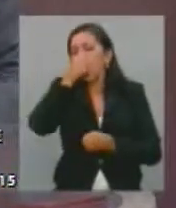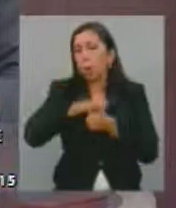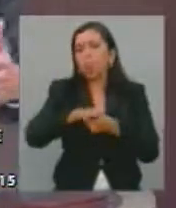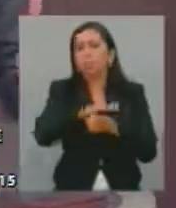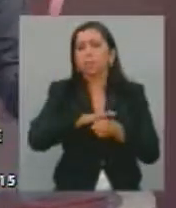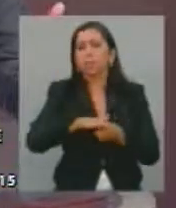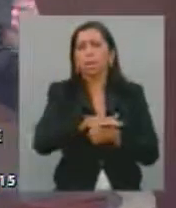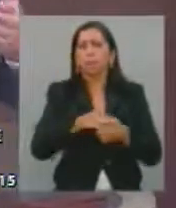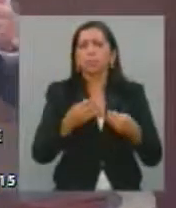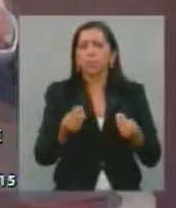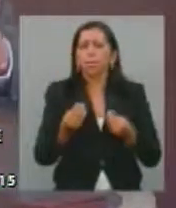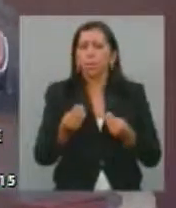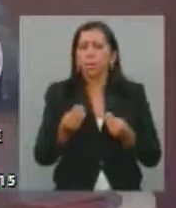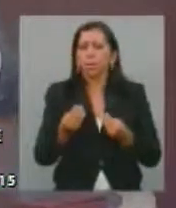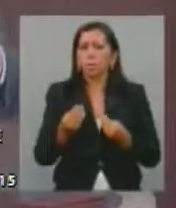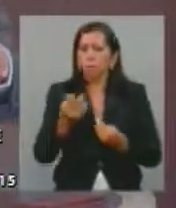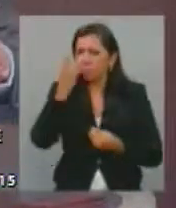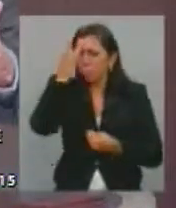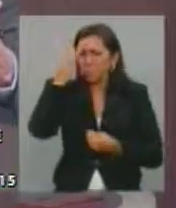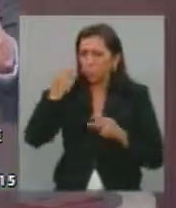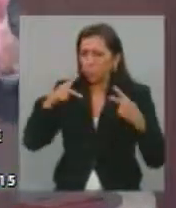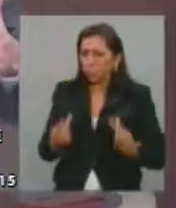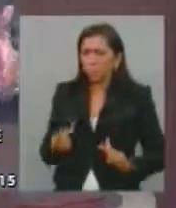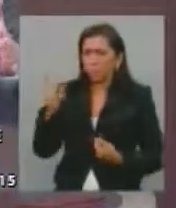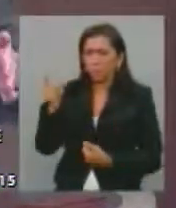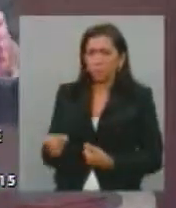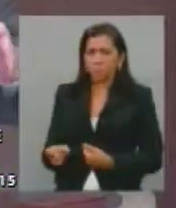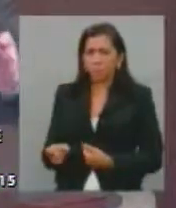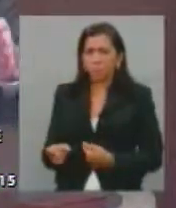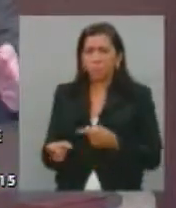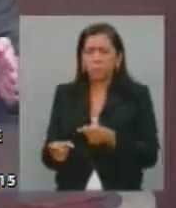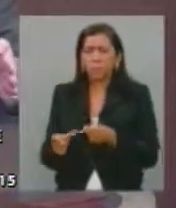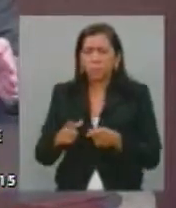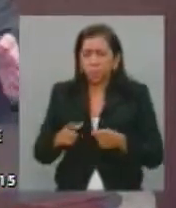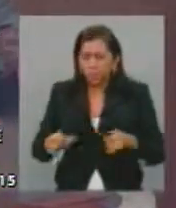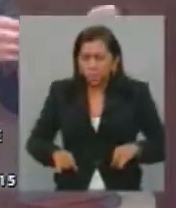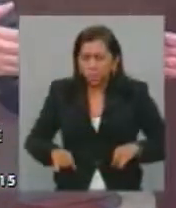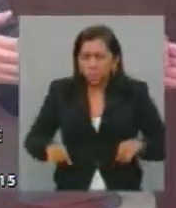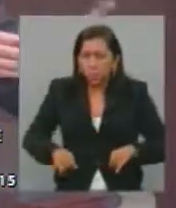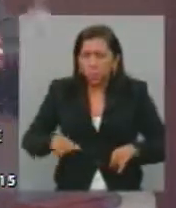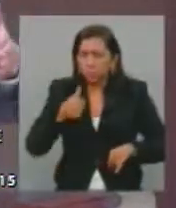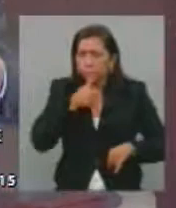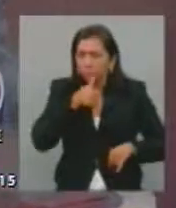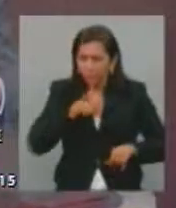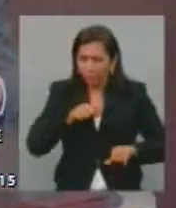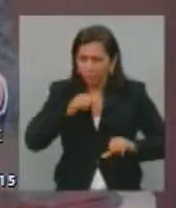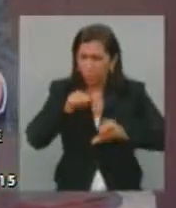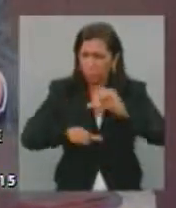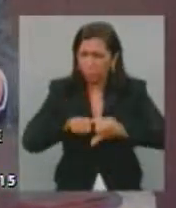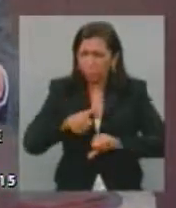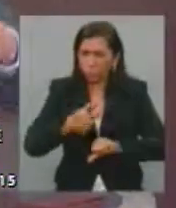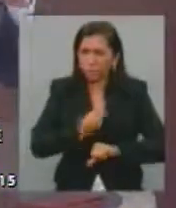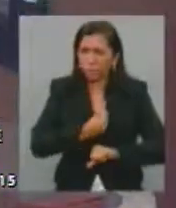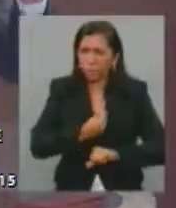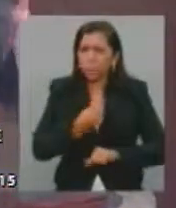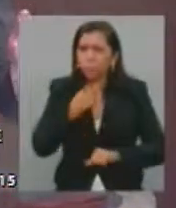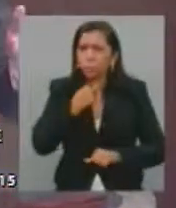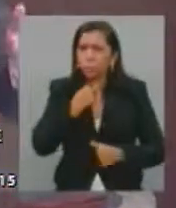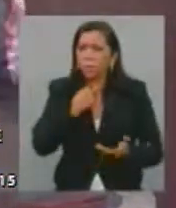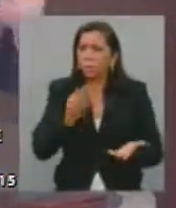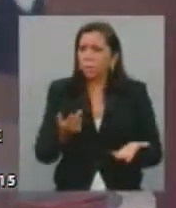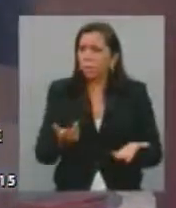Como é que você vai querer que um ser humano que passa por isso volte melhor para a sociedade? É